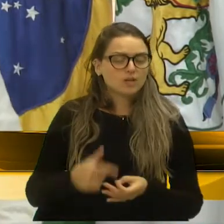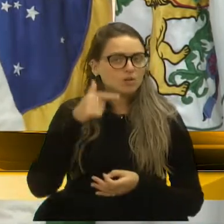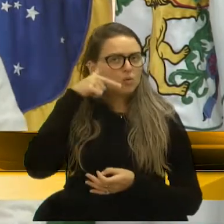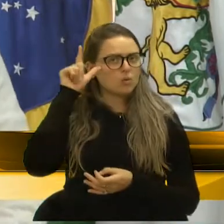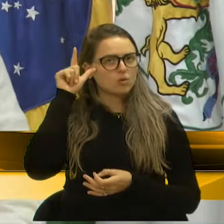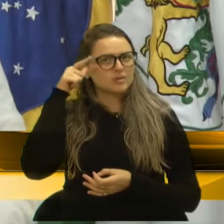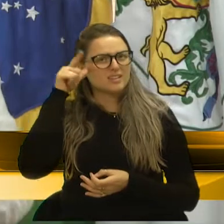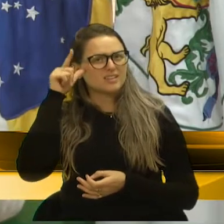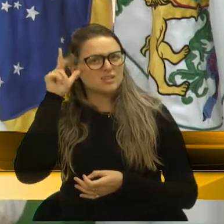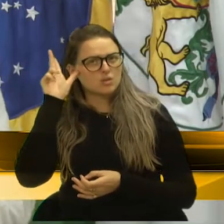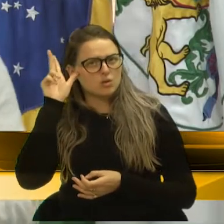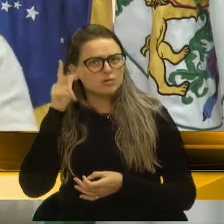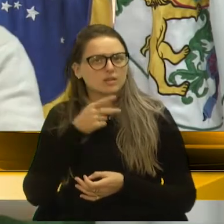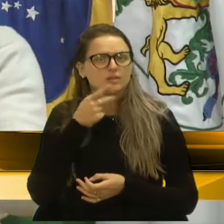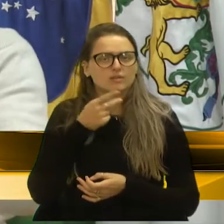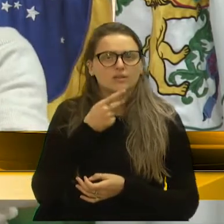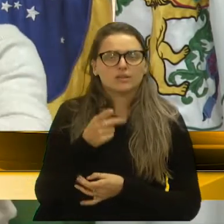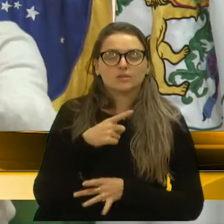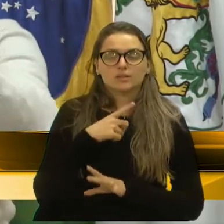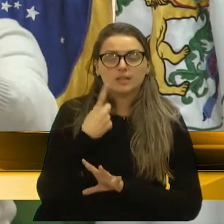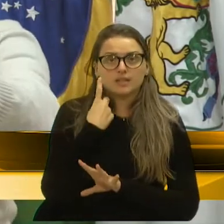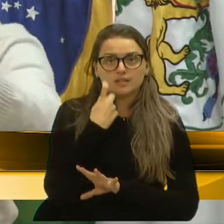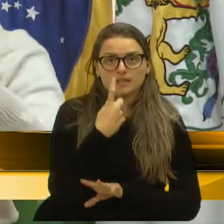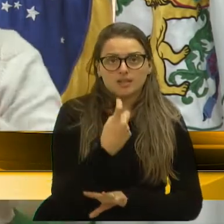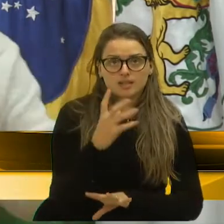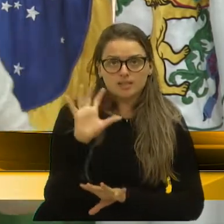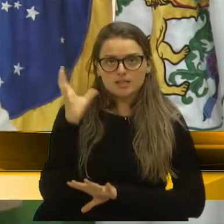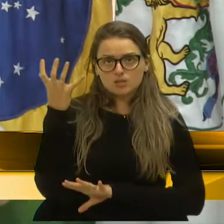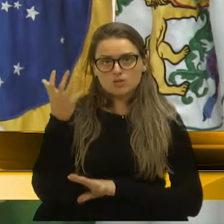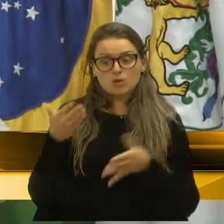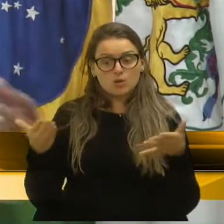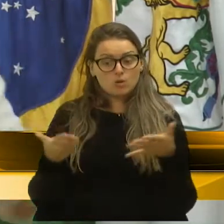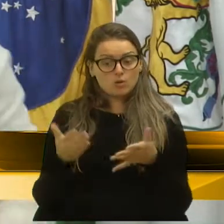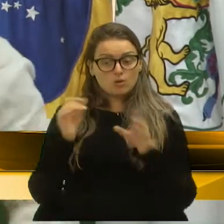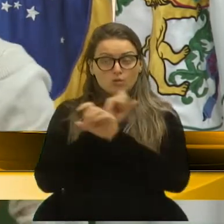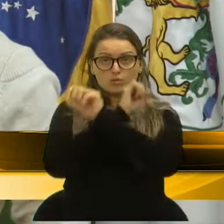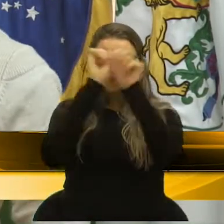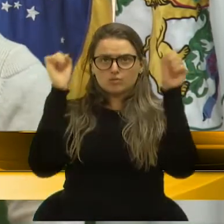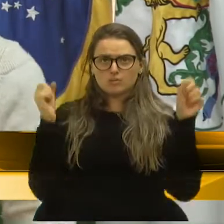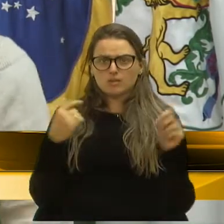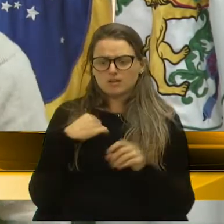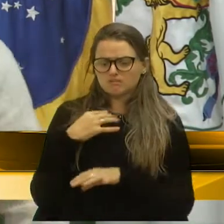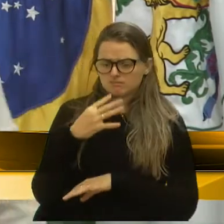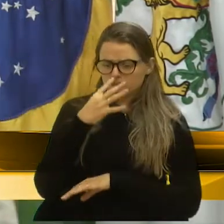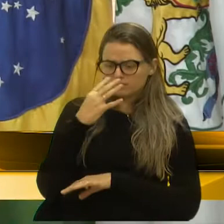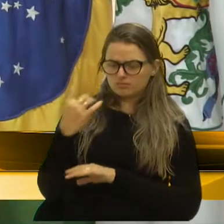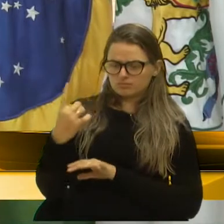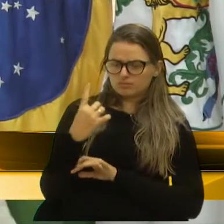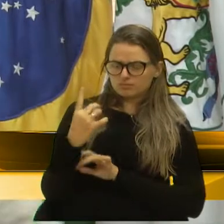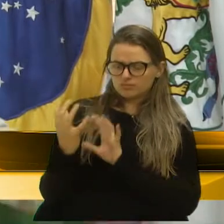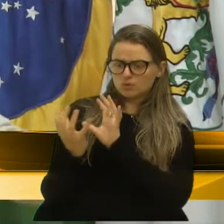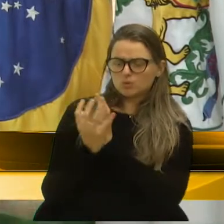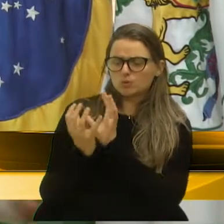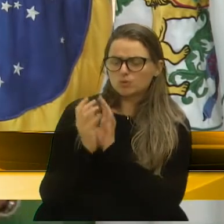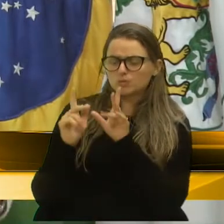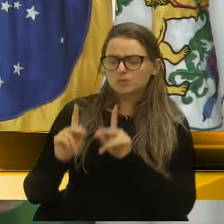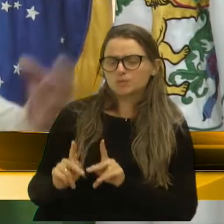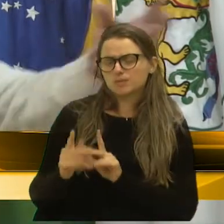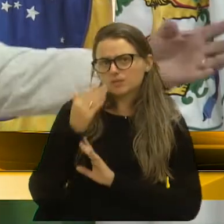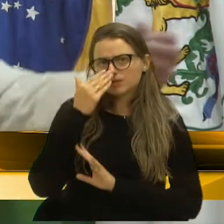ontem, que ele tem interesse de resolver, hoje de manhã foi surpreendido por um grupo de pessoas que veio aí fora,